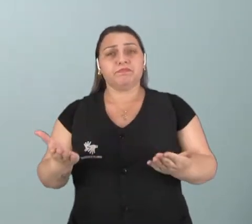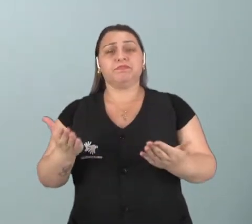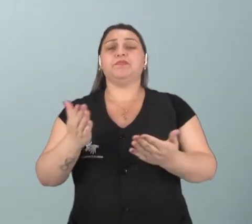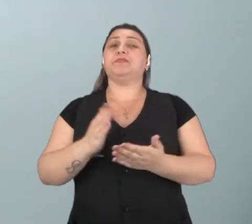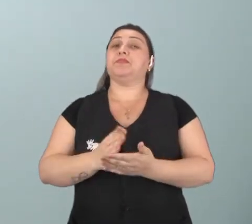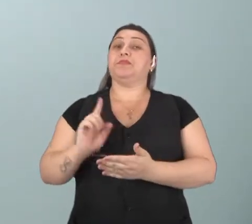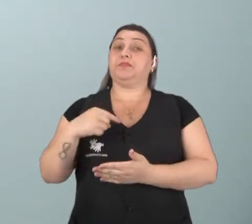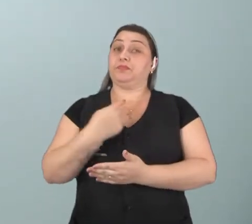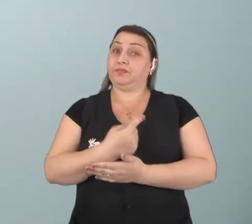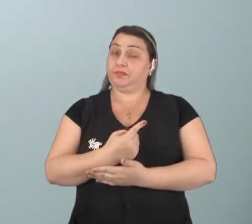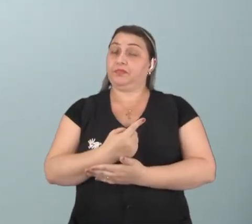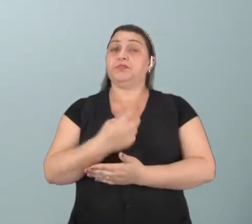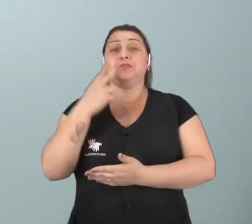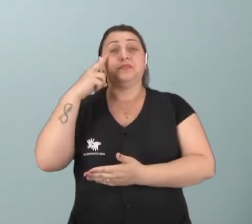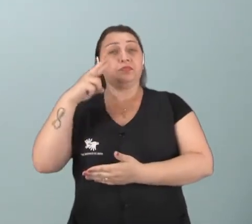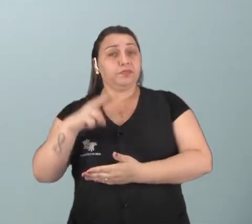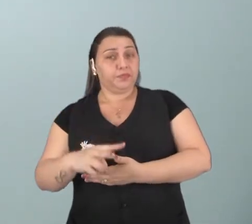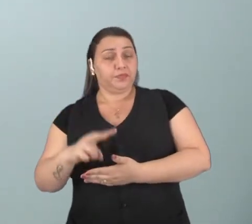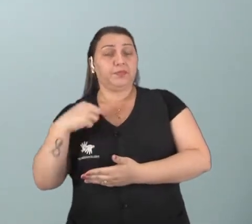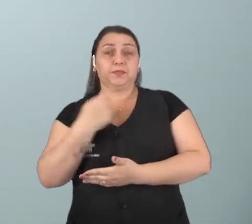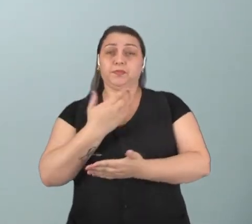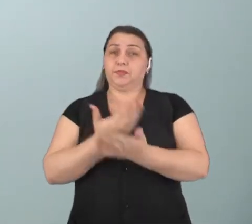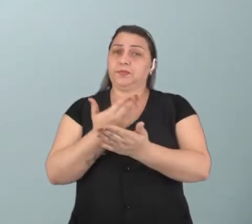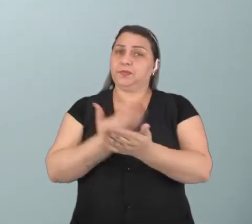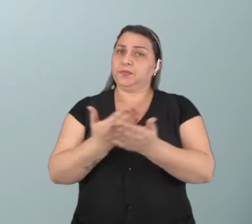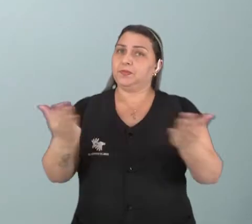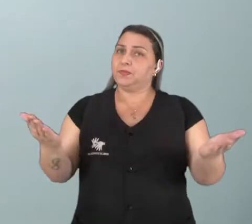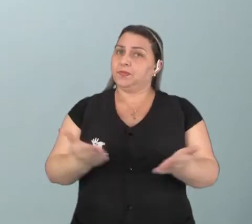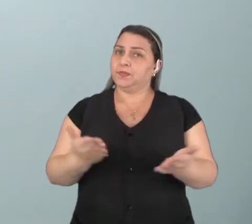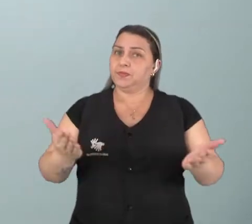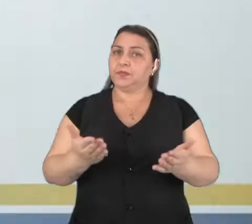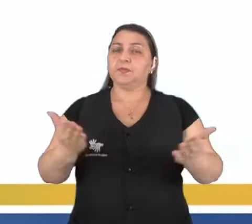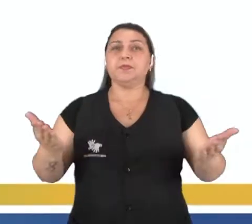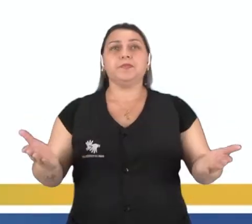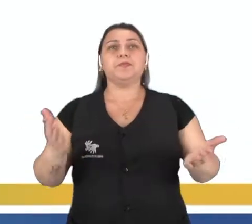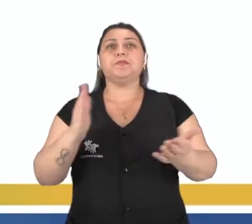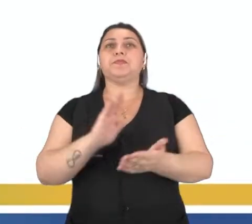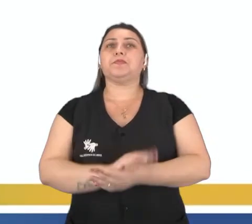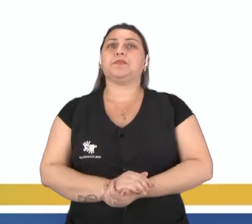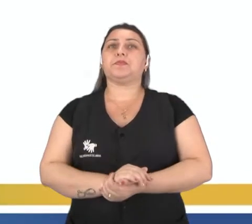e a gente vai ver sobre isso na nossa aula de hoje. Então, vamos lá.